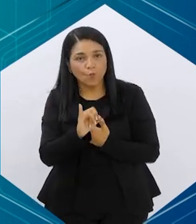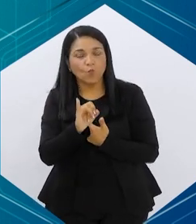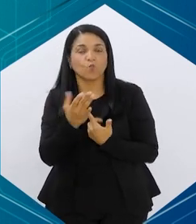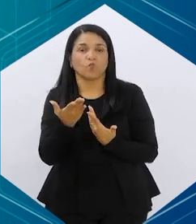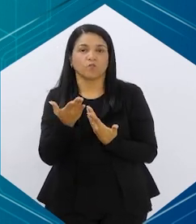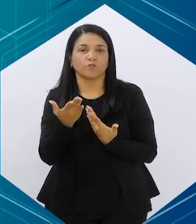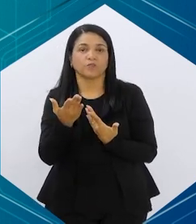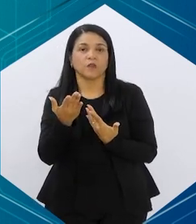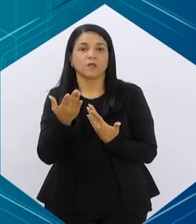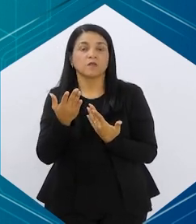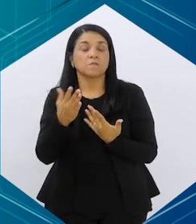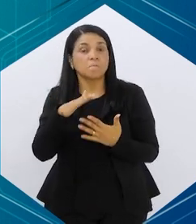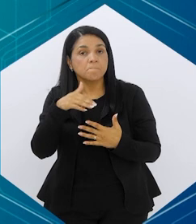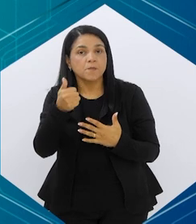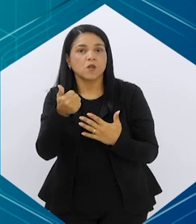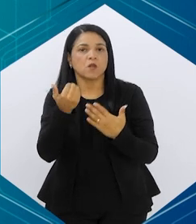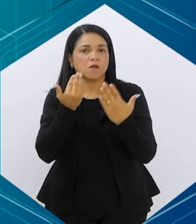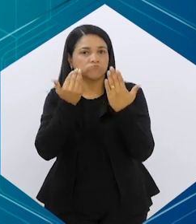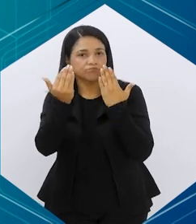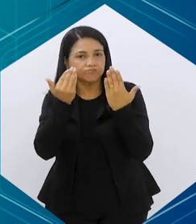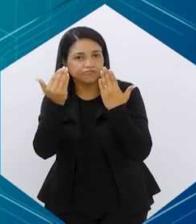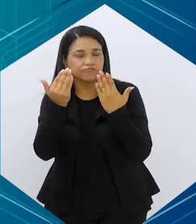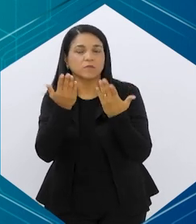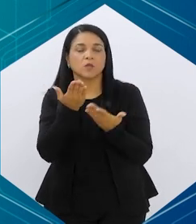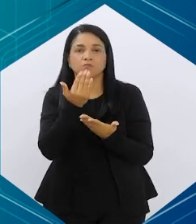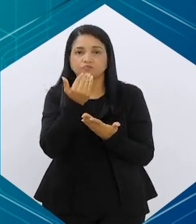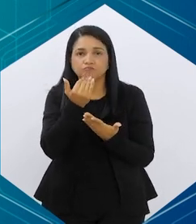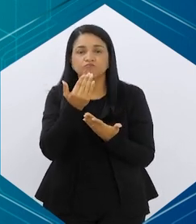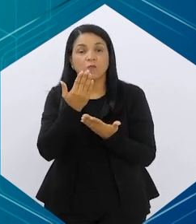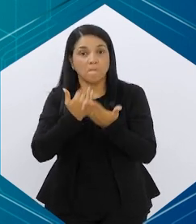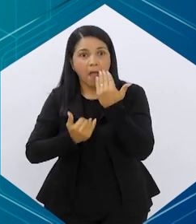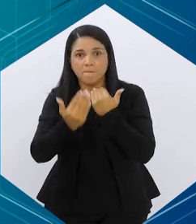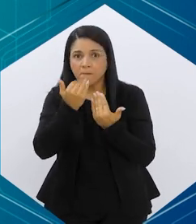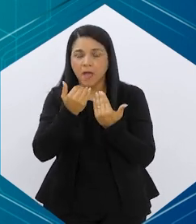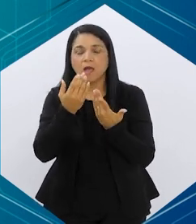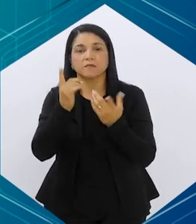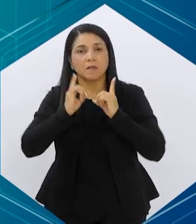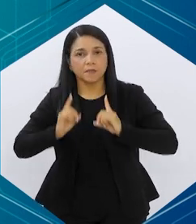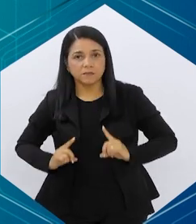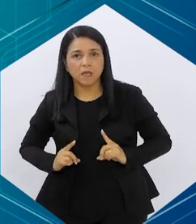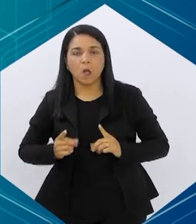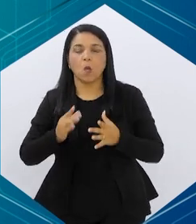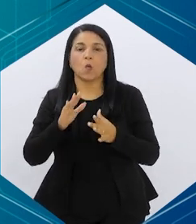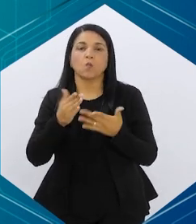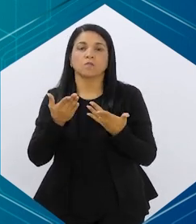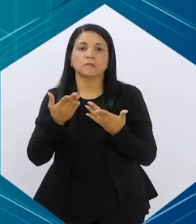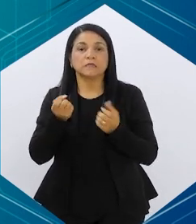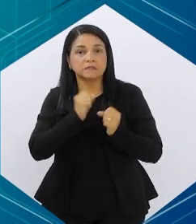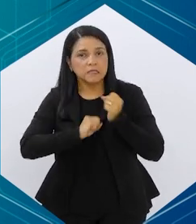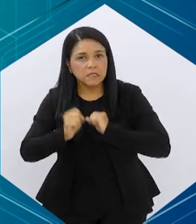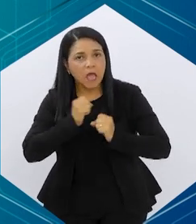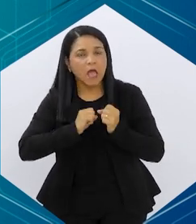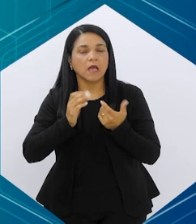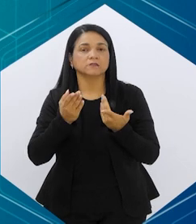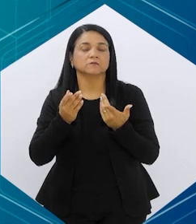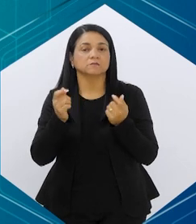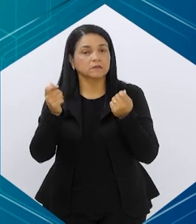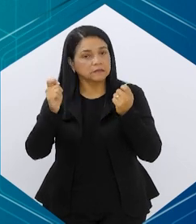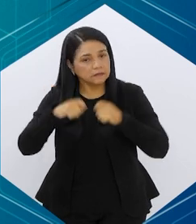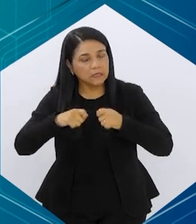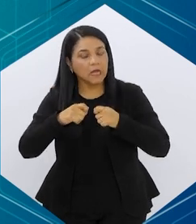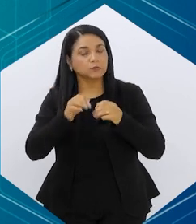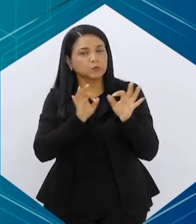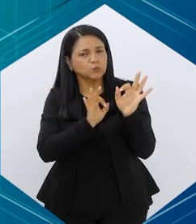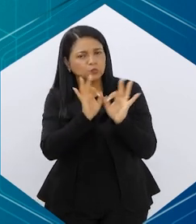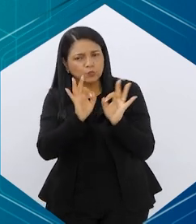psicológicos associados, compulsão alimentar, depressão também, transtorno de ansiedade. Então, tem que